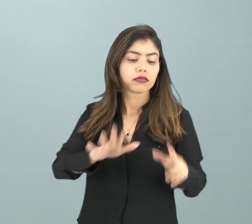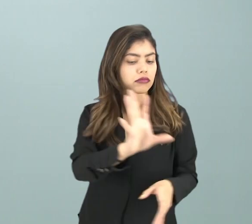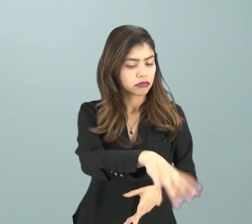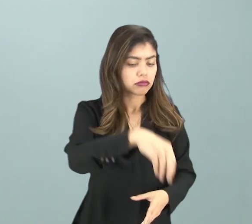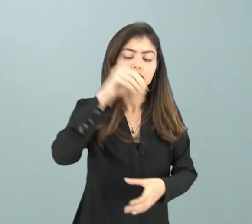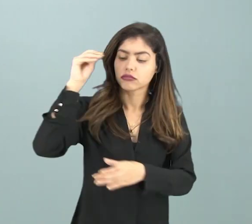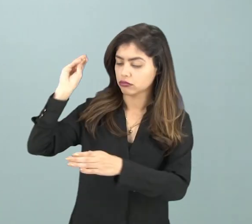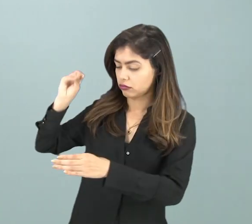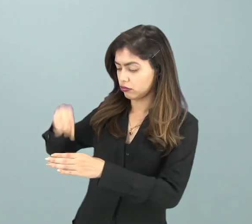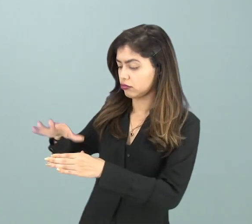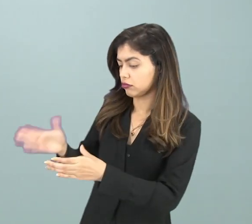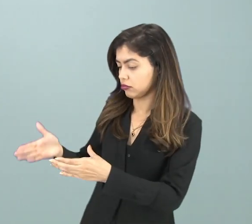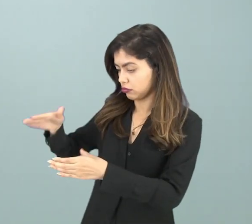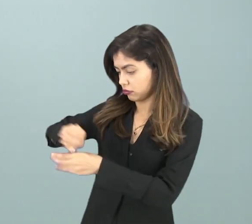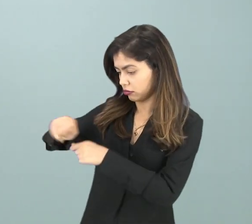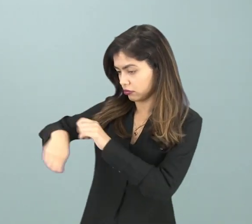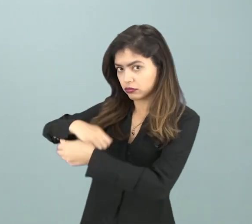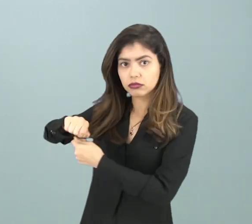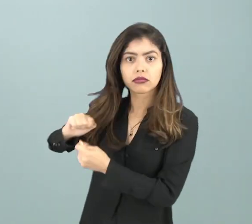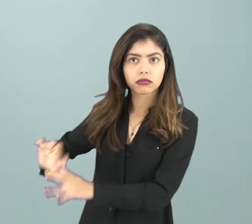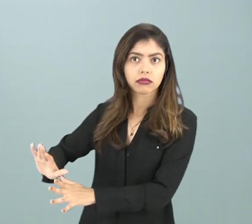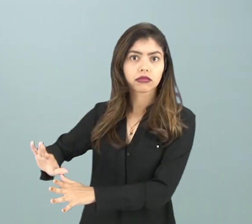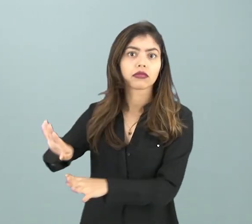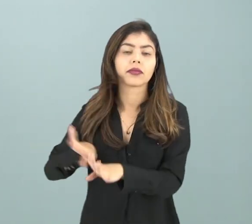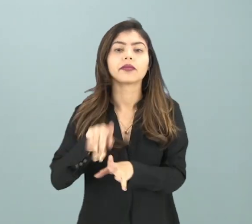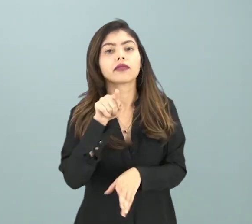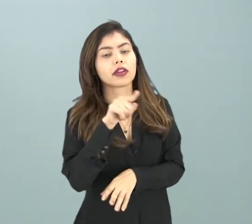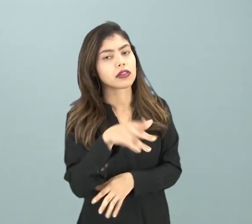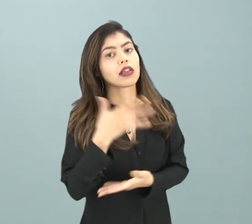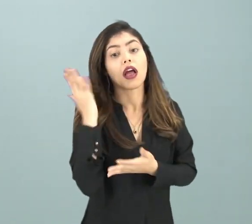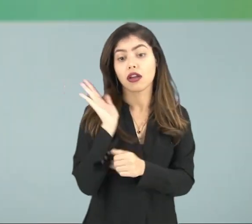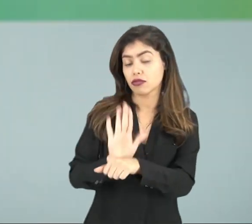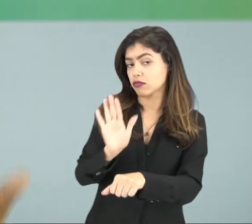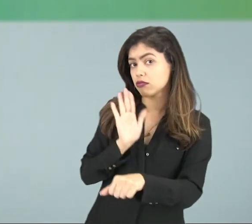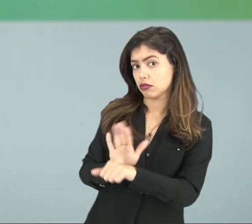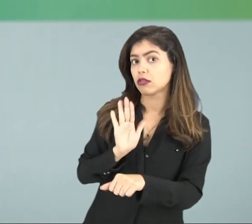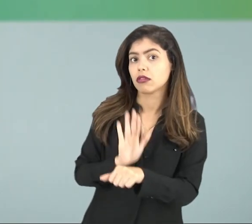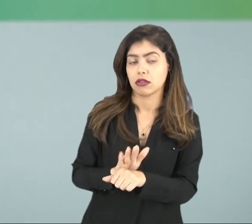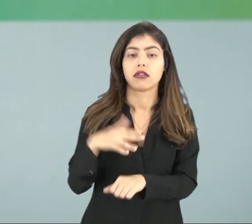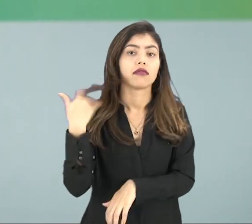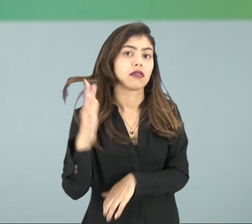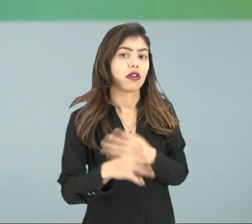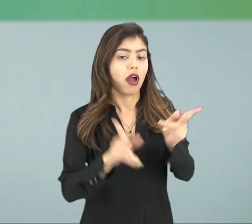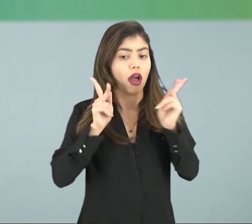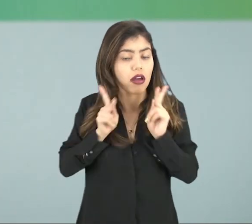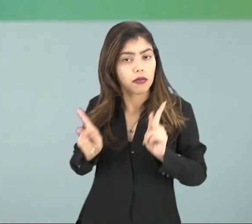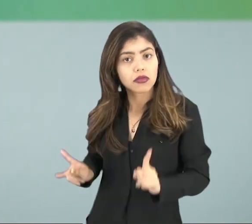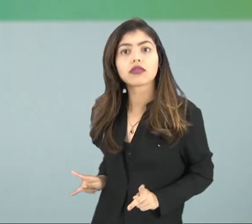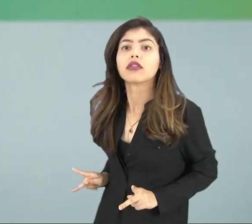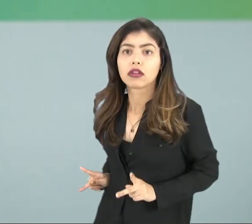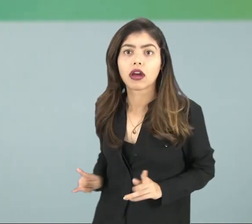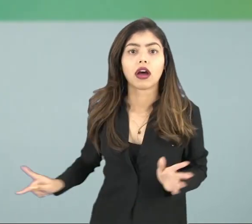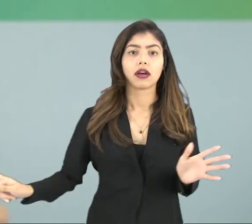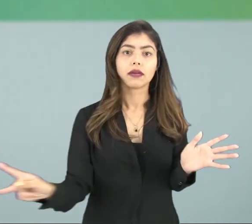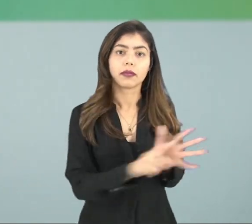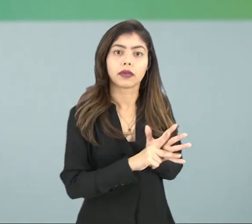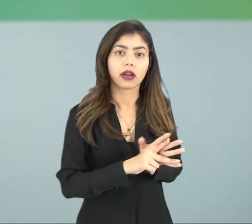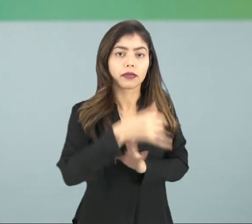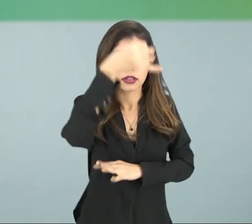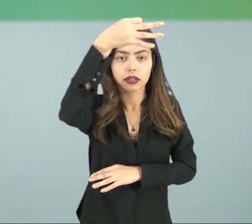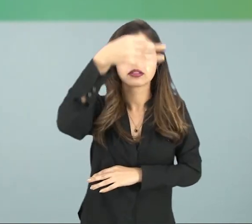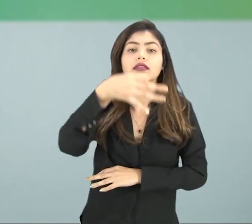você está impactando de forma positiva no meio ambiente e está tendo uma postura eminentemente